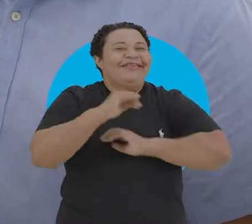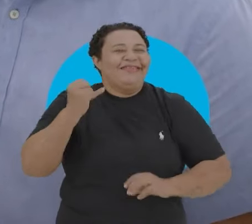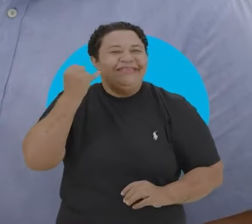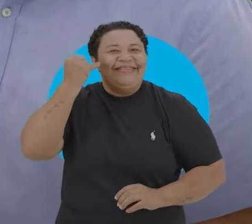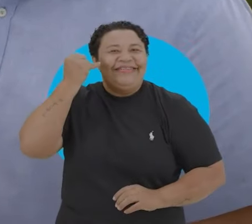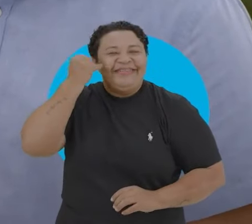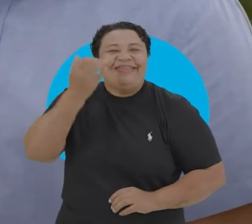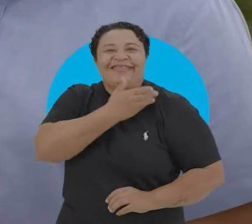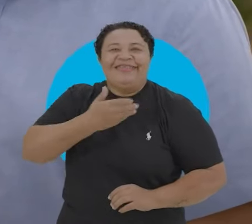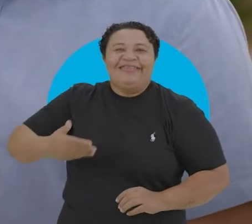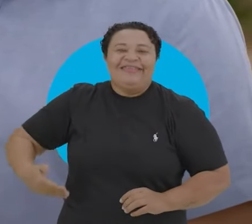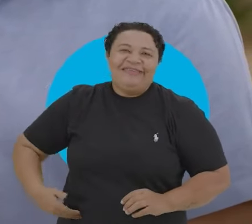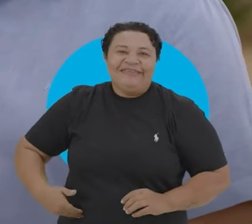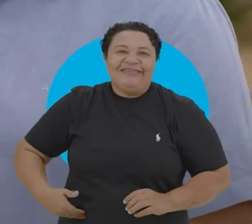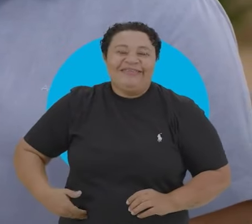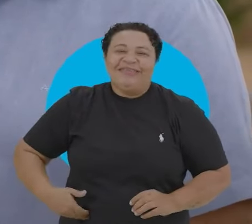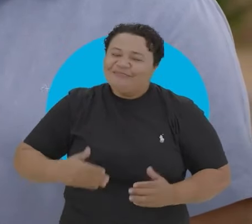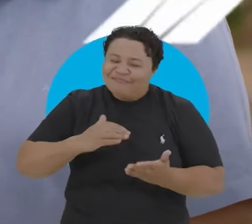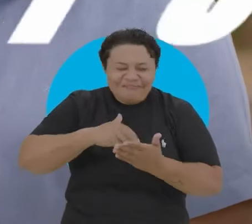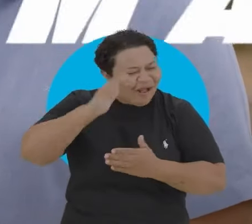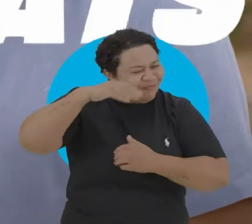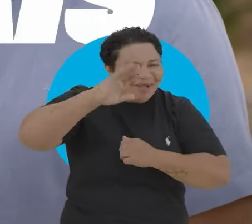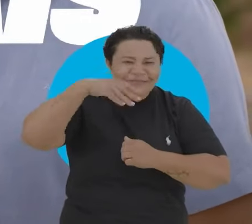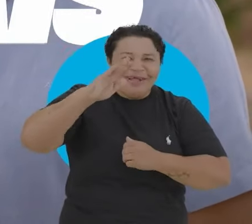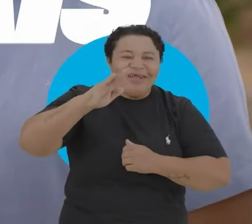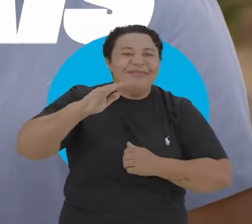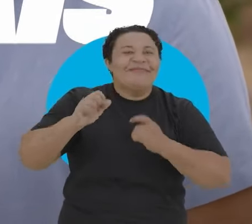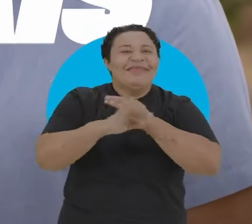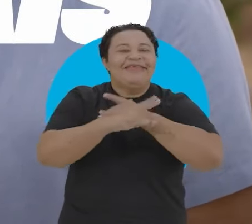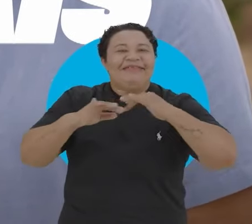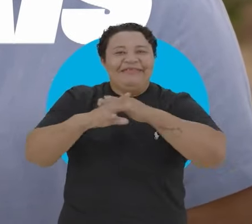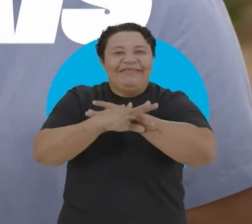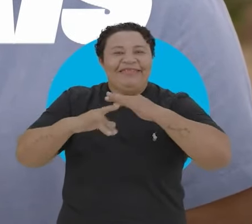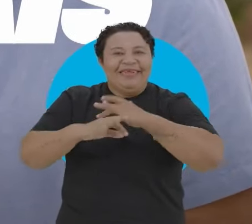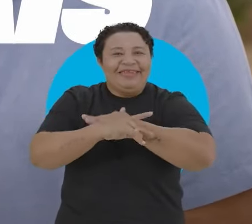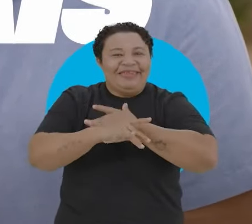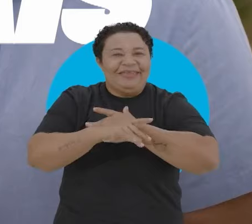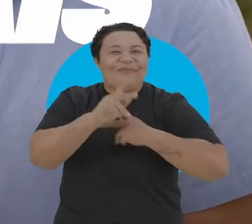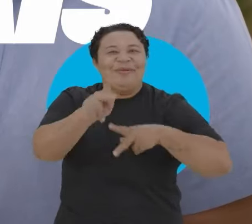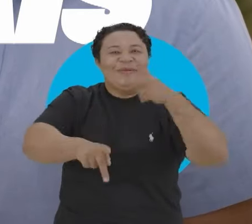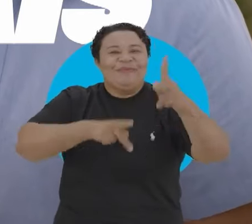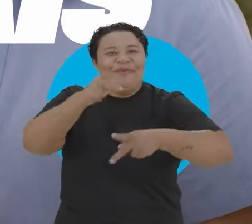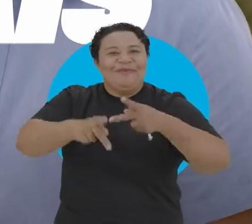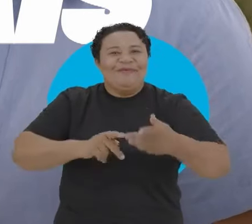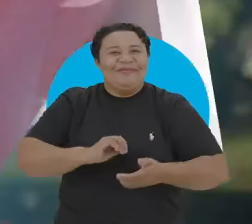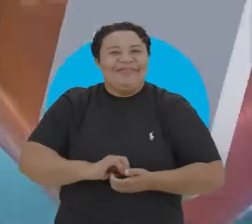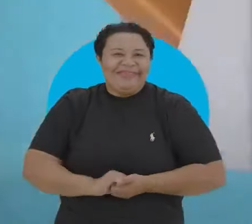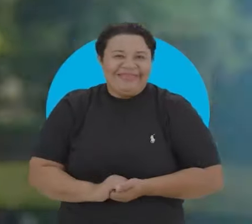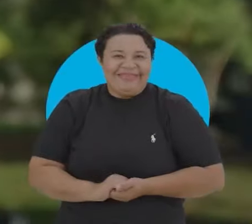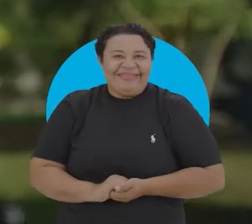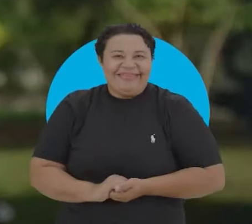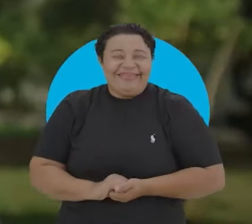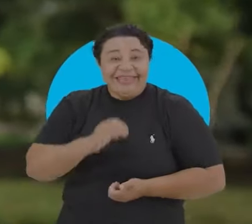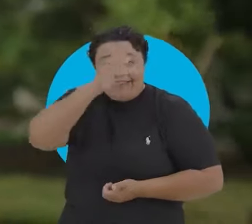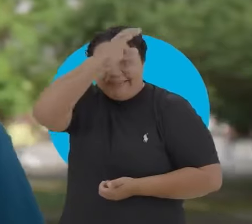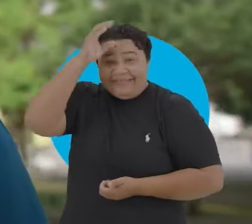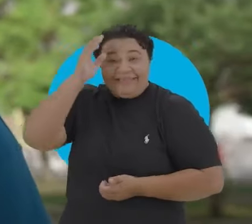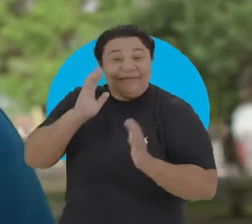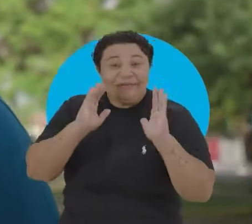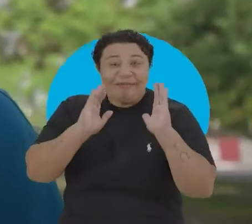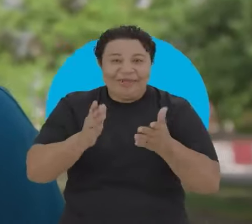do governador João Vamos fazer ainda mais pela nossa cidade e pelo nosso povo 50